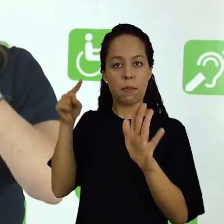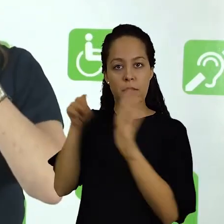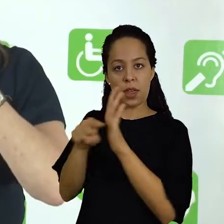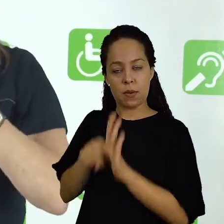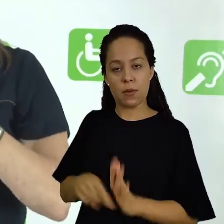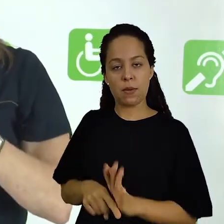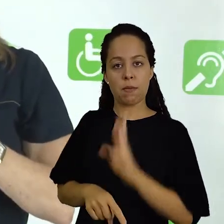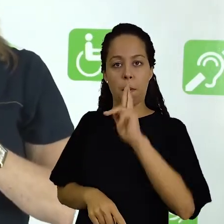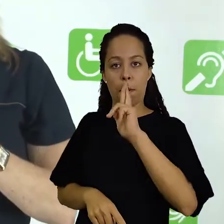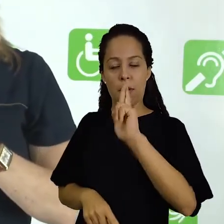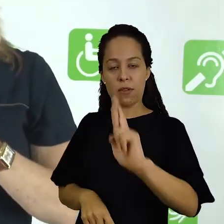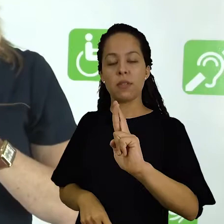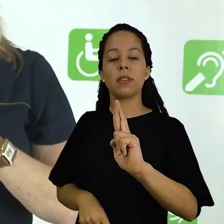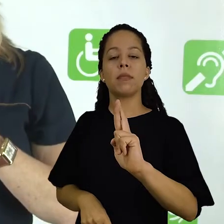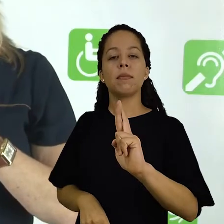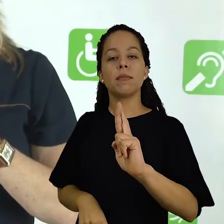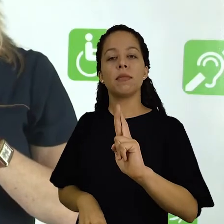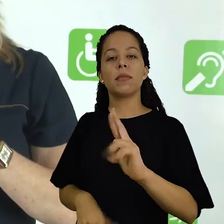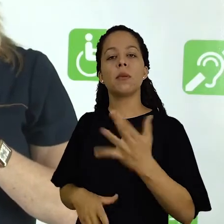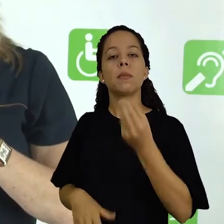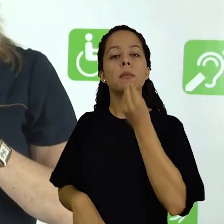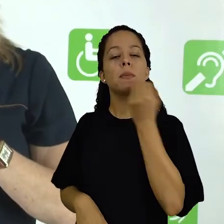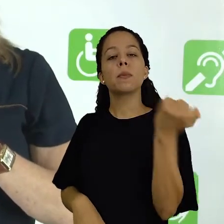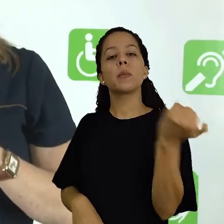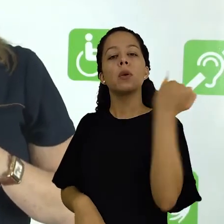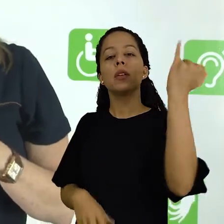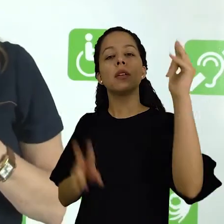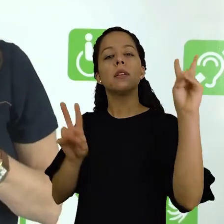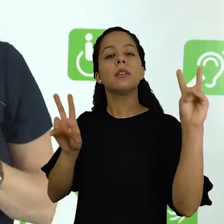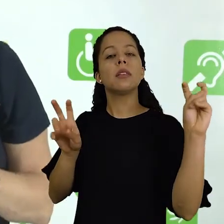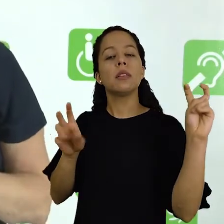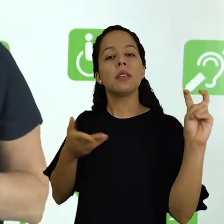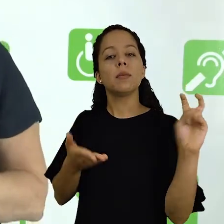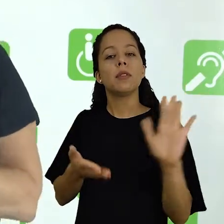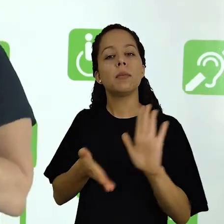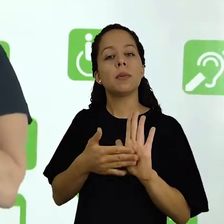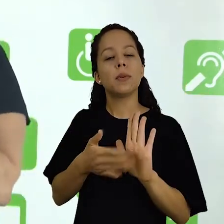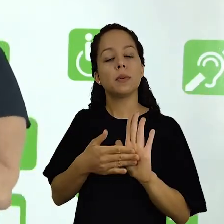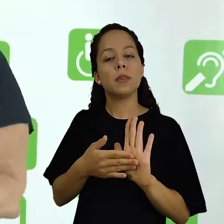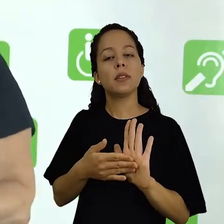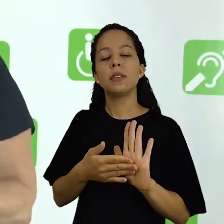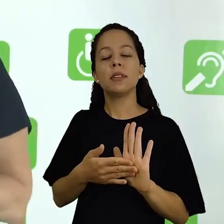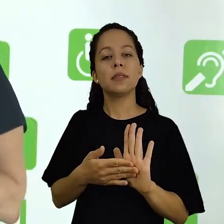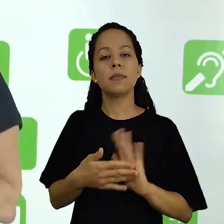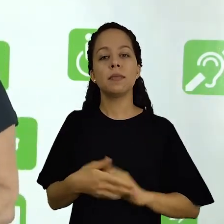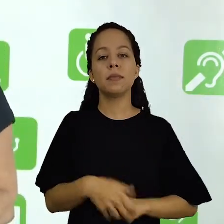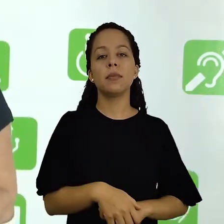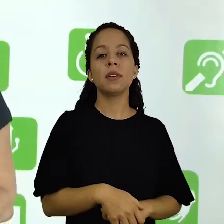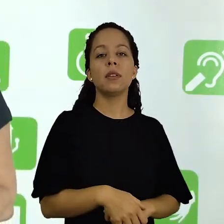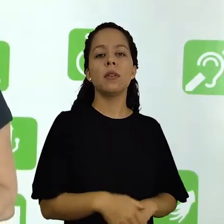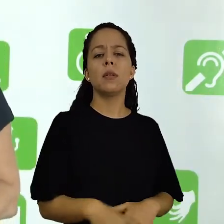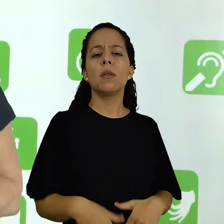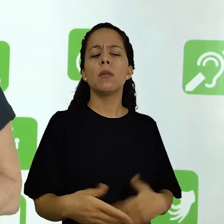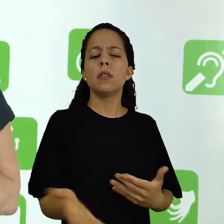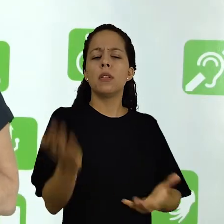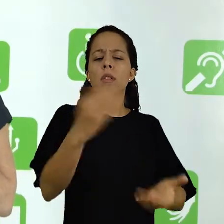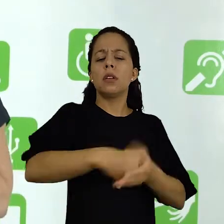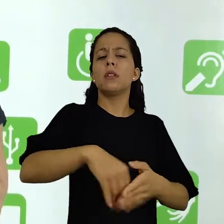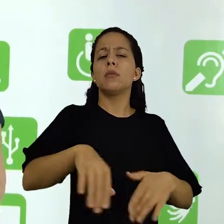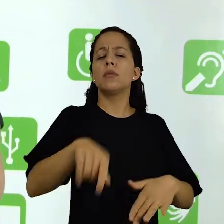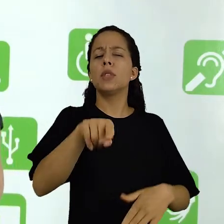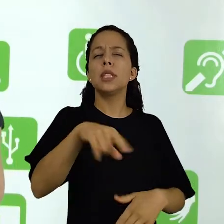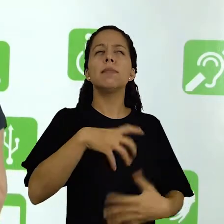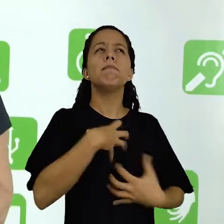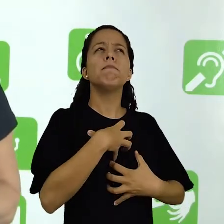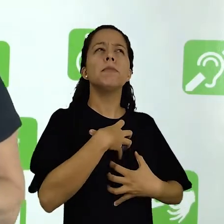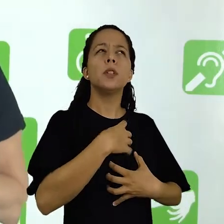que você construiu, daquelas perguntas que foram feitas, qual a relevância desse tema que você propõe? Qual a